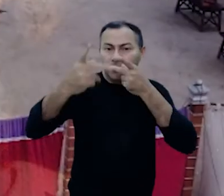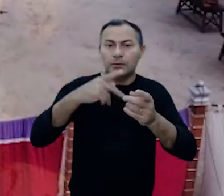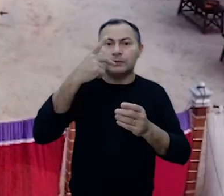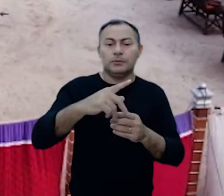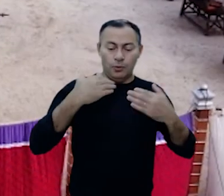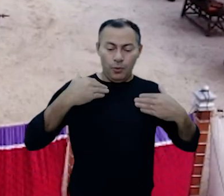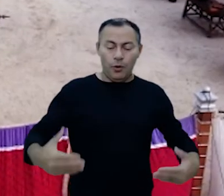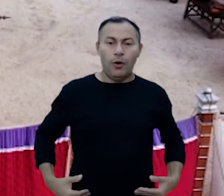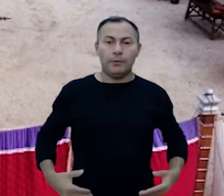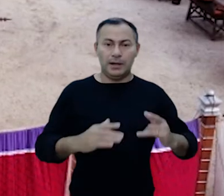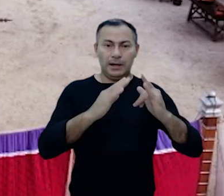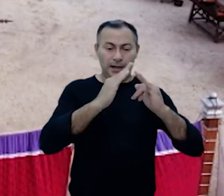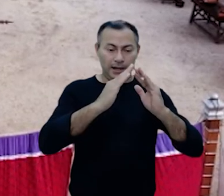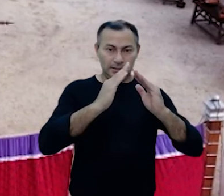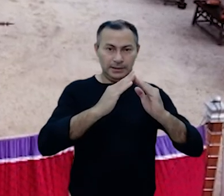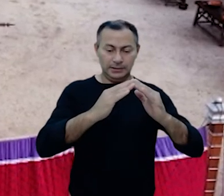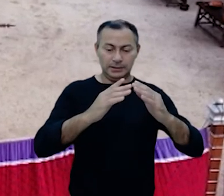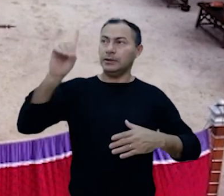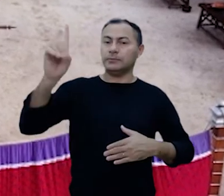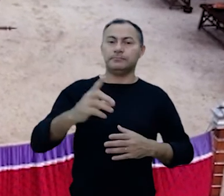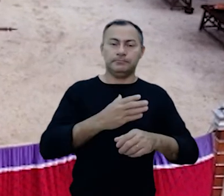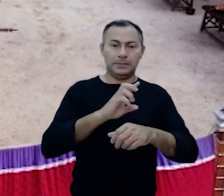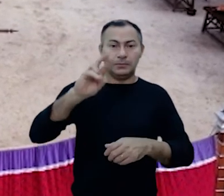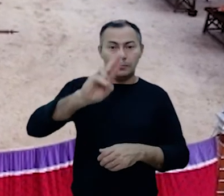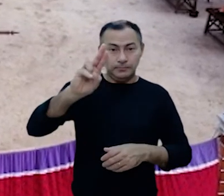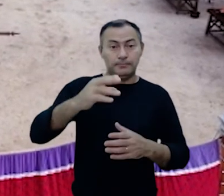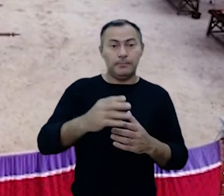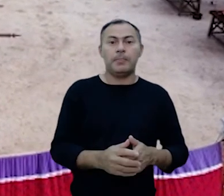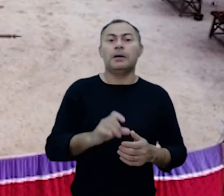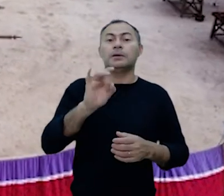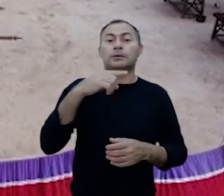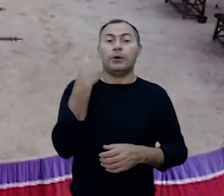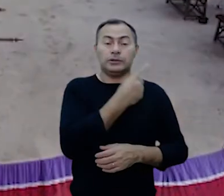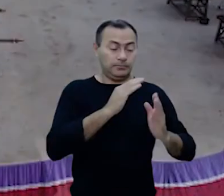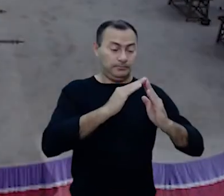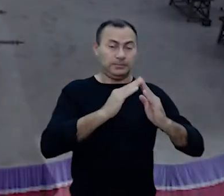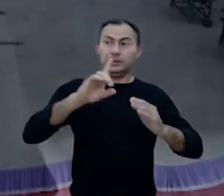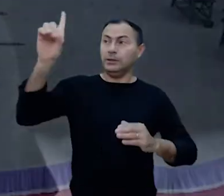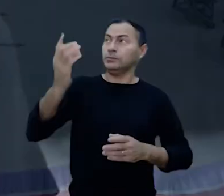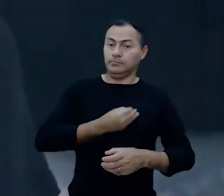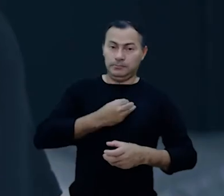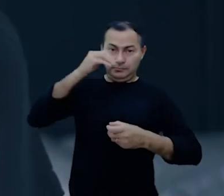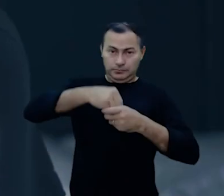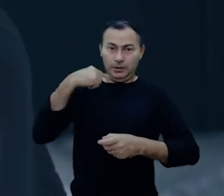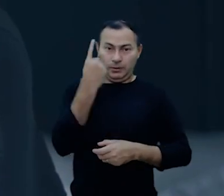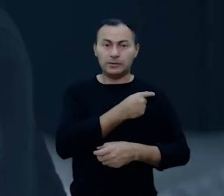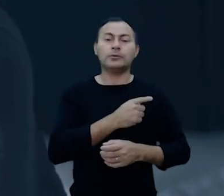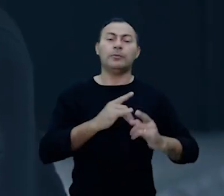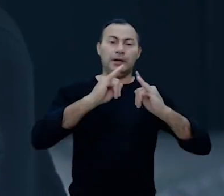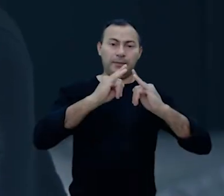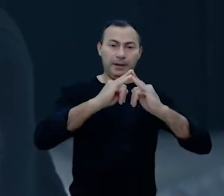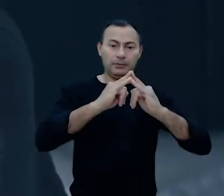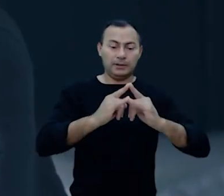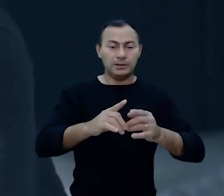Ele se refere ao seu corpo como um tabernáculo porque realmente essa é a aplicação. se somos um templo de Deus ele habita em nós então